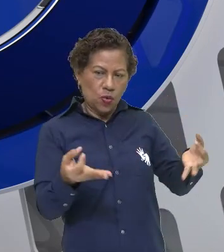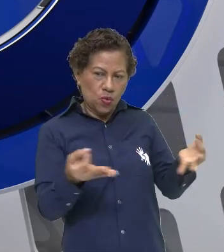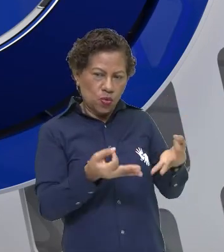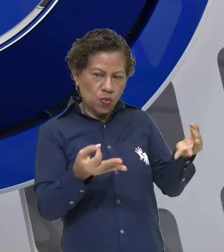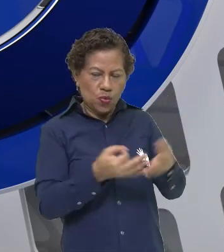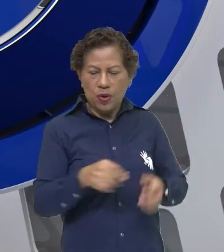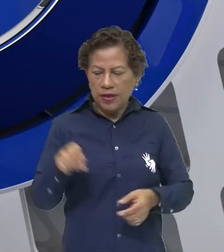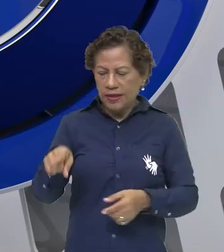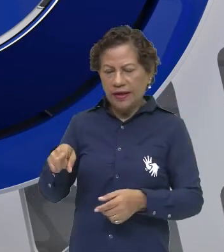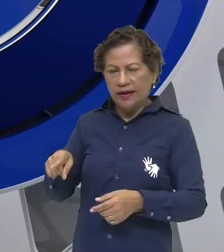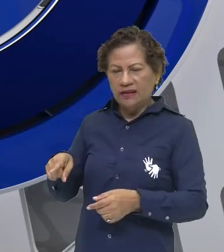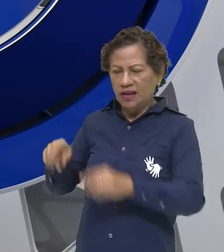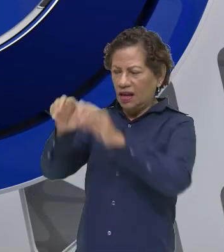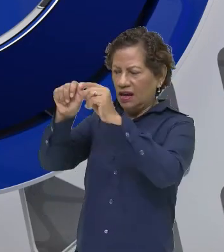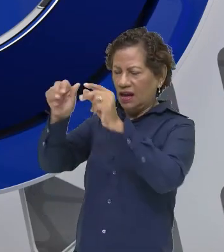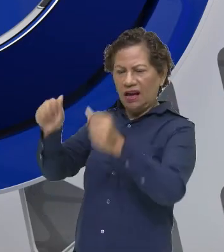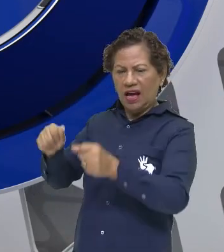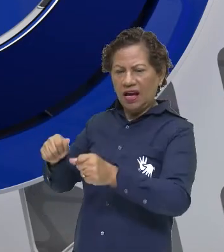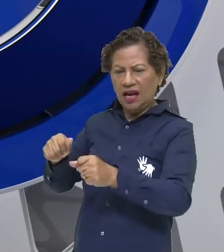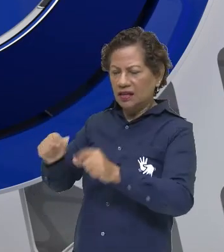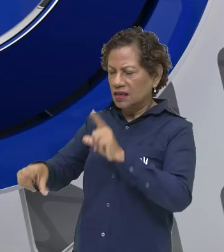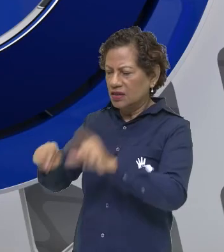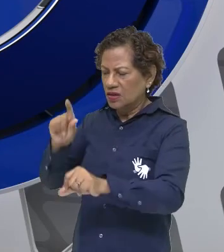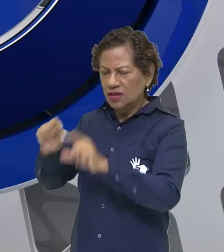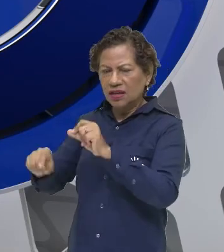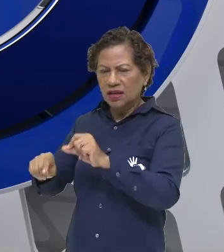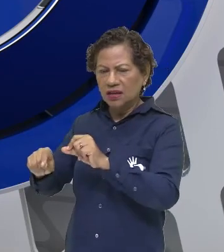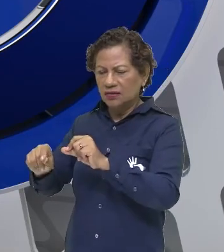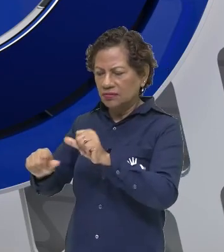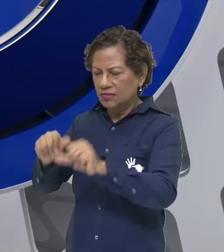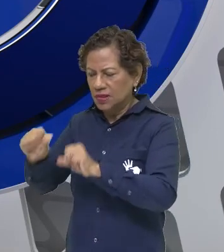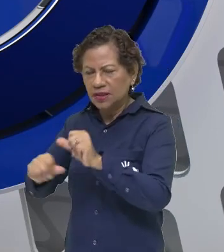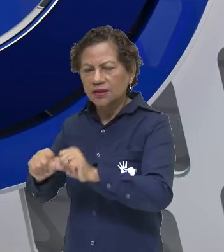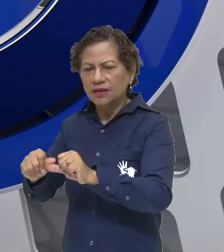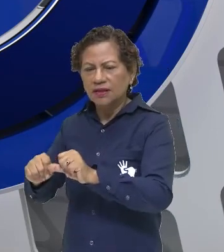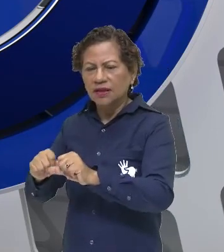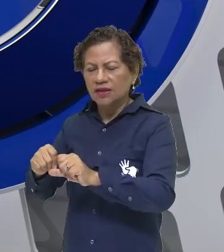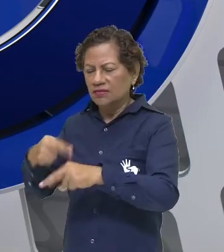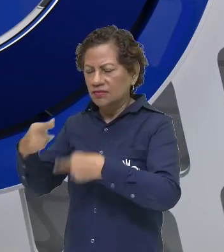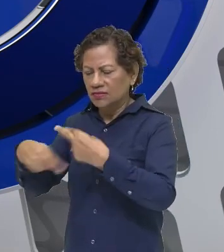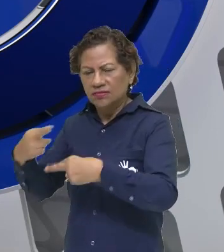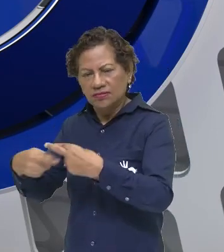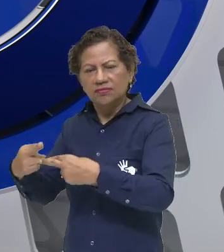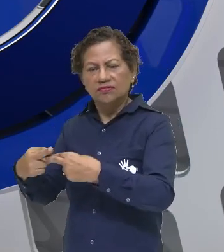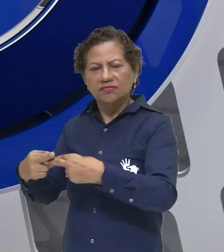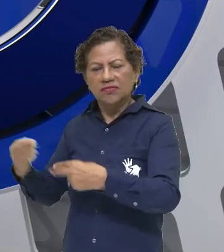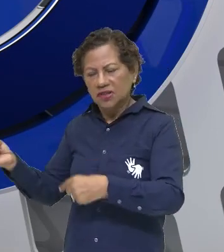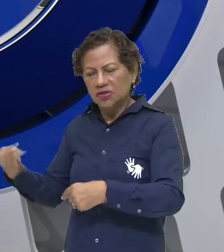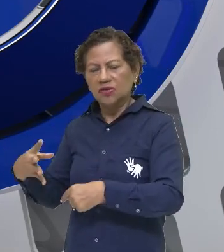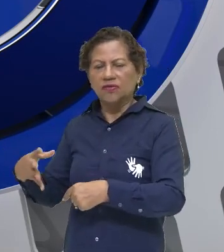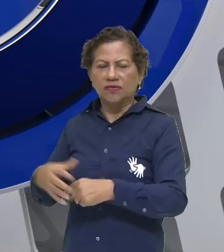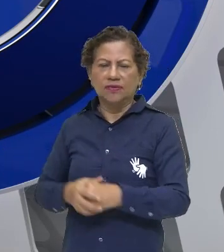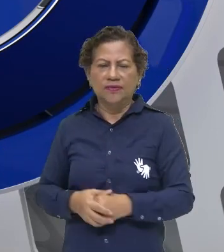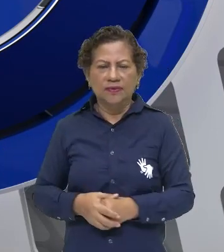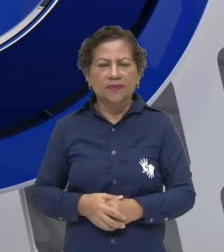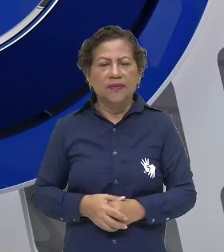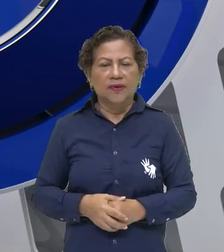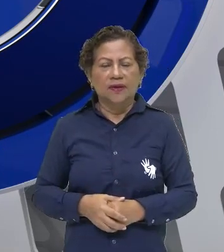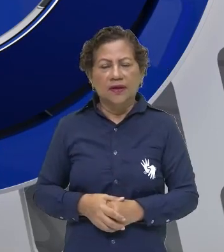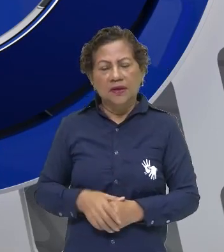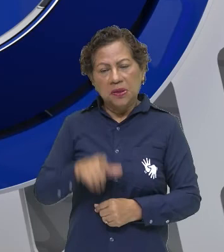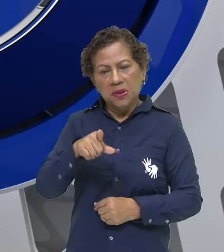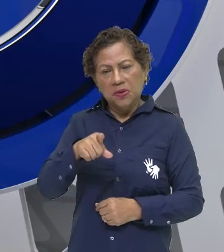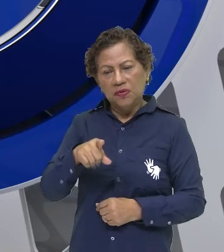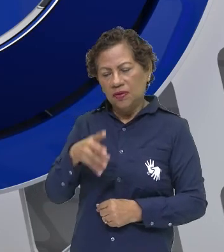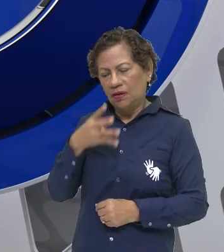e que você pode também ter as suas consequências. Você pode ter um impacto tão grande no que você